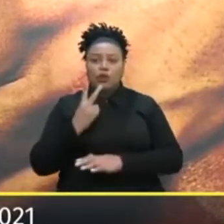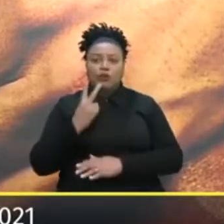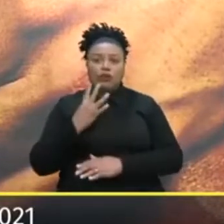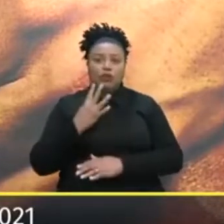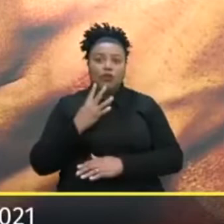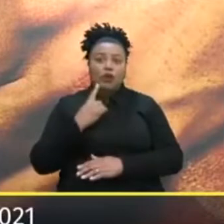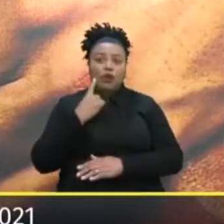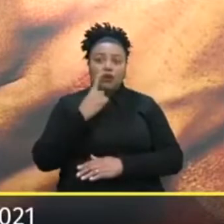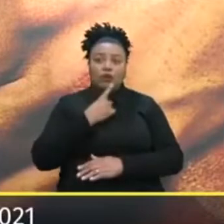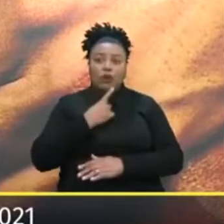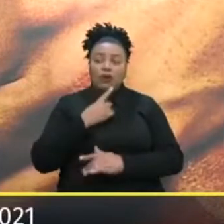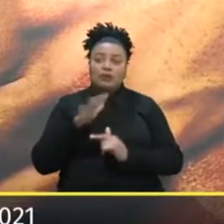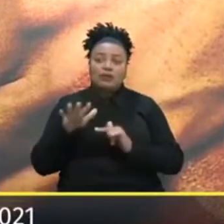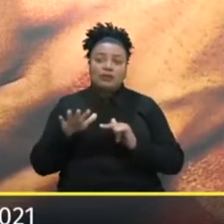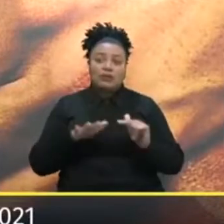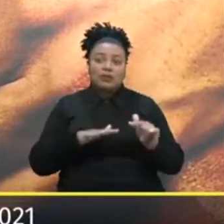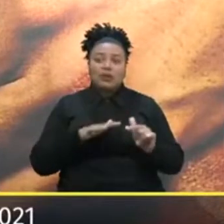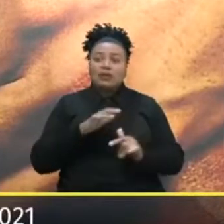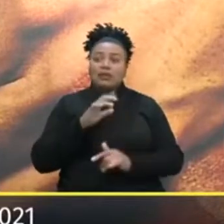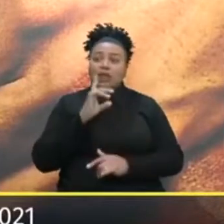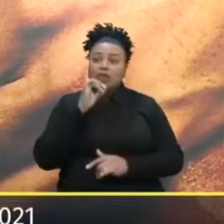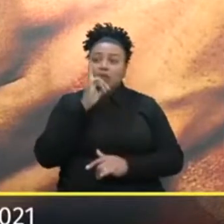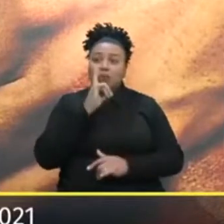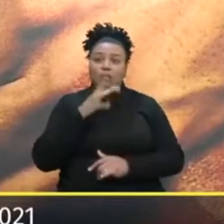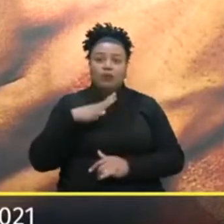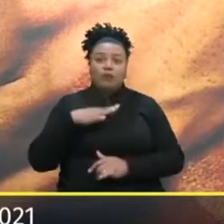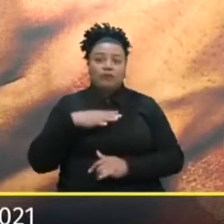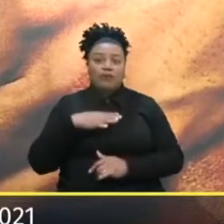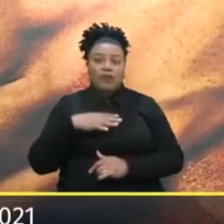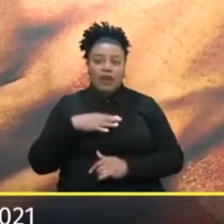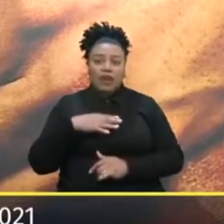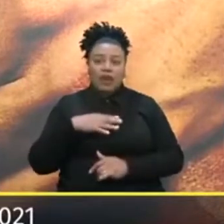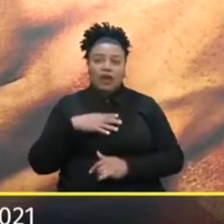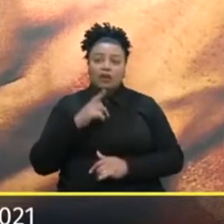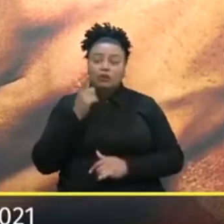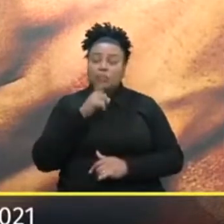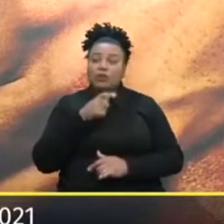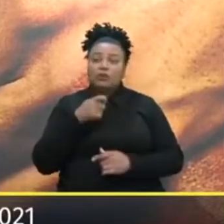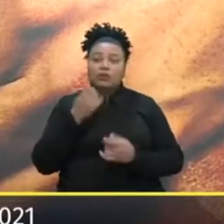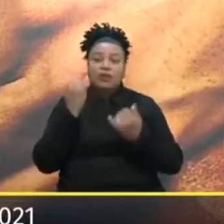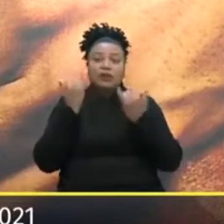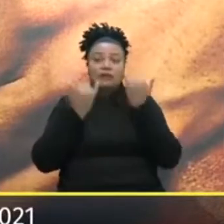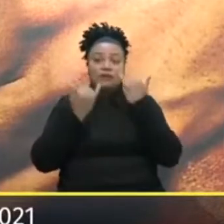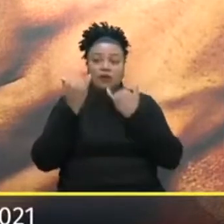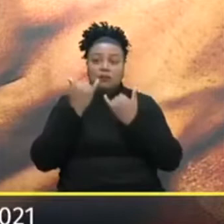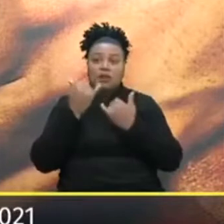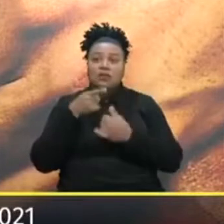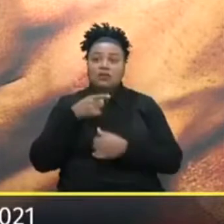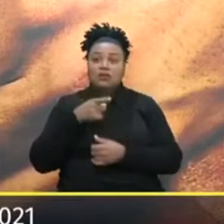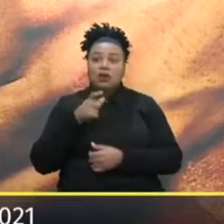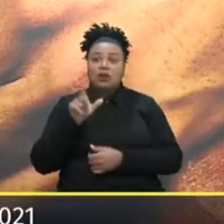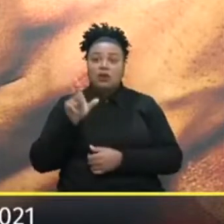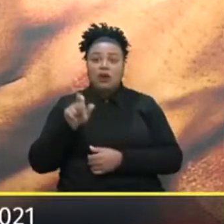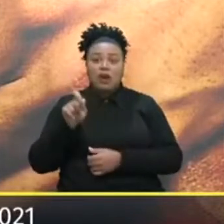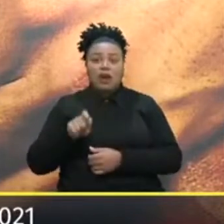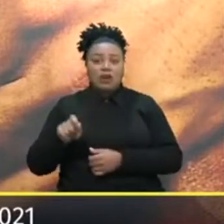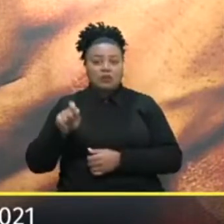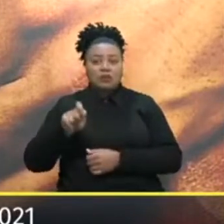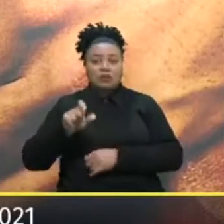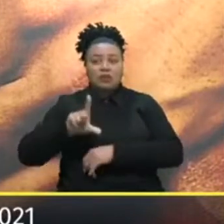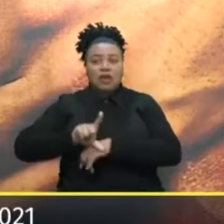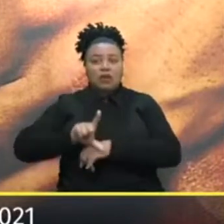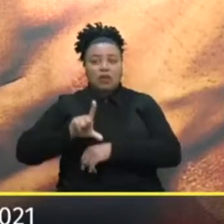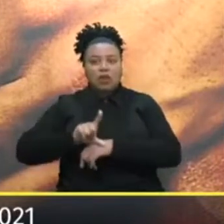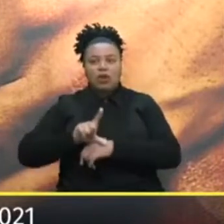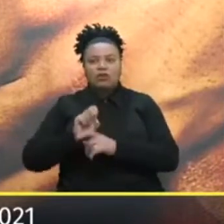Todos os dias da semana Domingos, feriados Para poder Entregar essas informações Para o nosso associado Para o lojista Para a